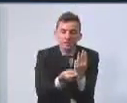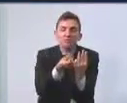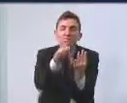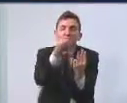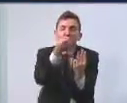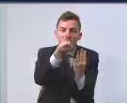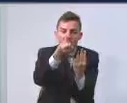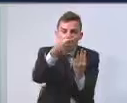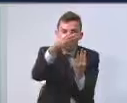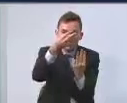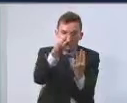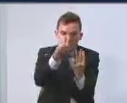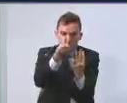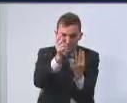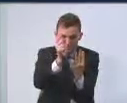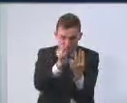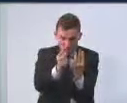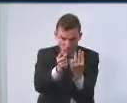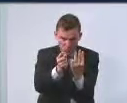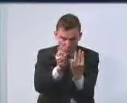636 mil reais.